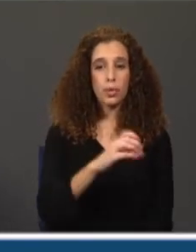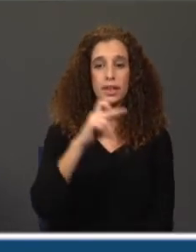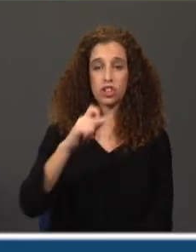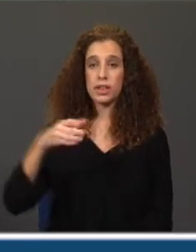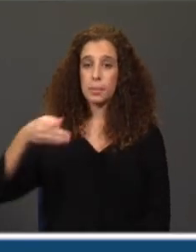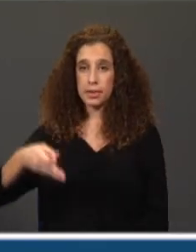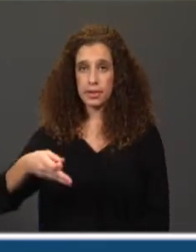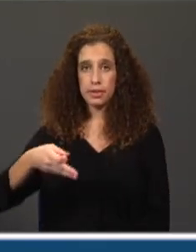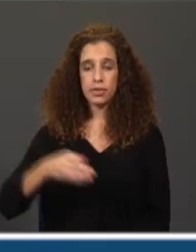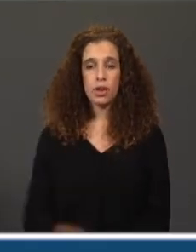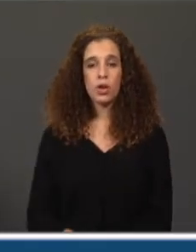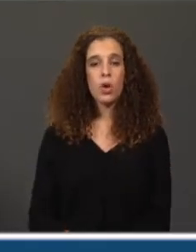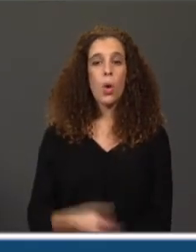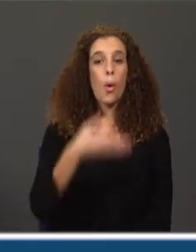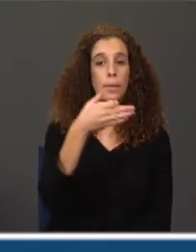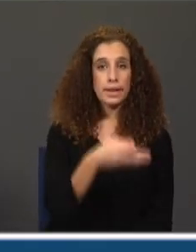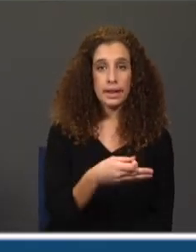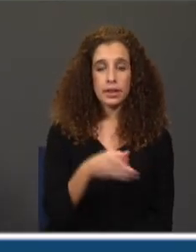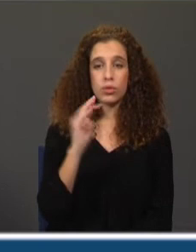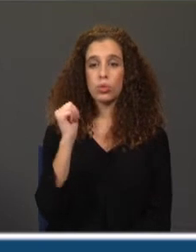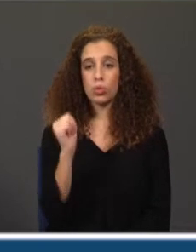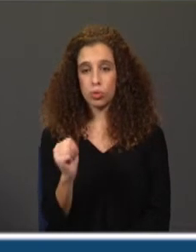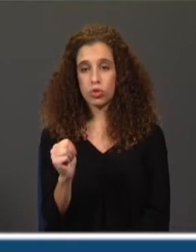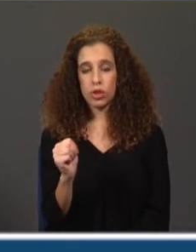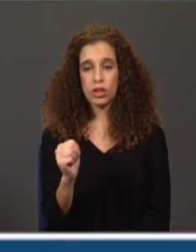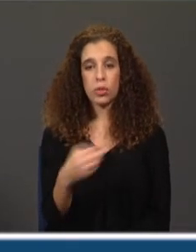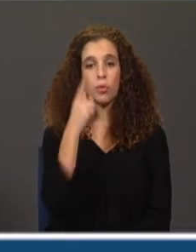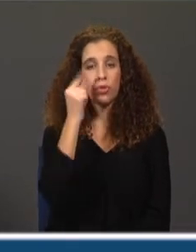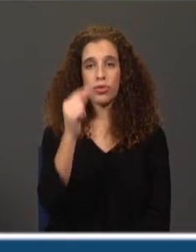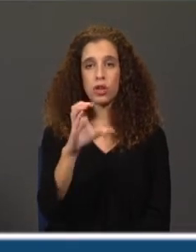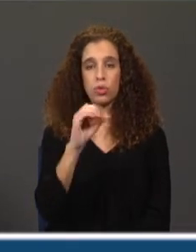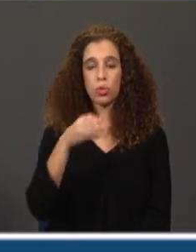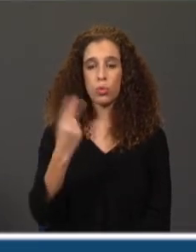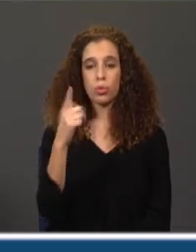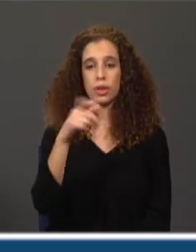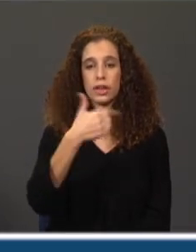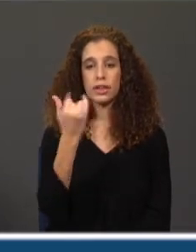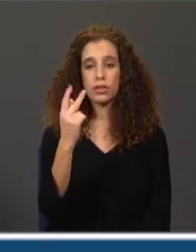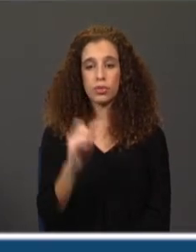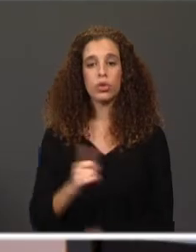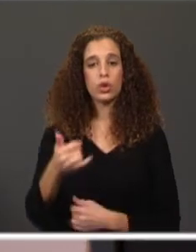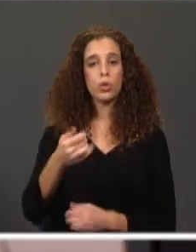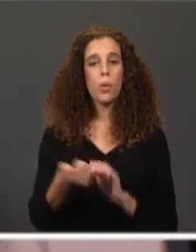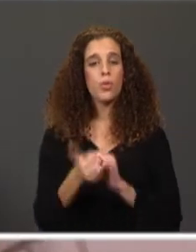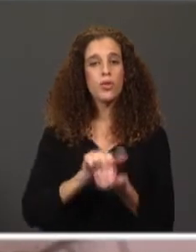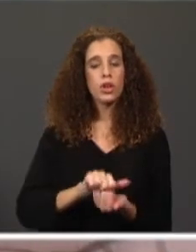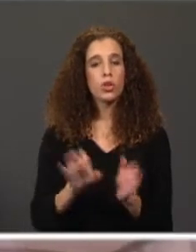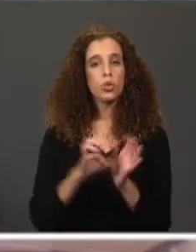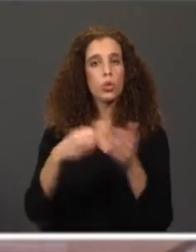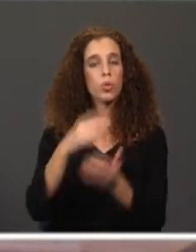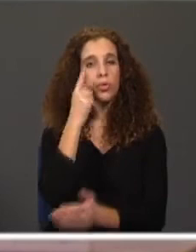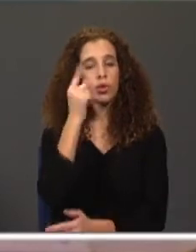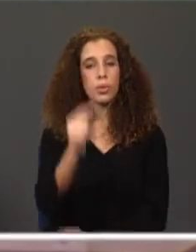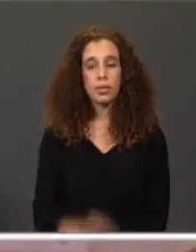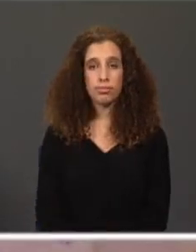da passiva, o predicativo do sujeito exigido por verbos copulativos e o modificador do grupo verbal. Portanto, são revisões.